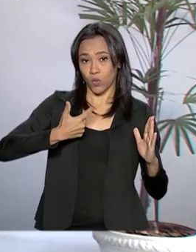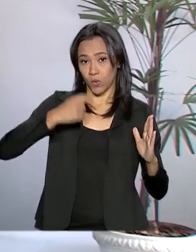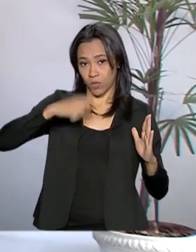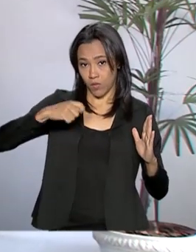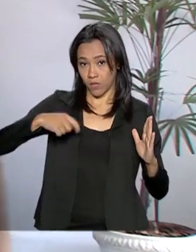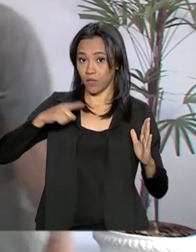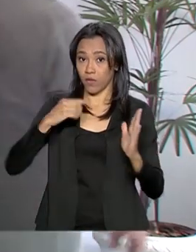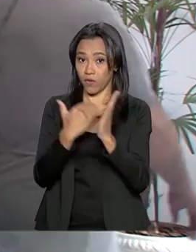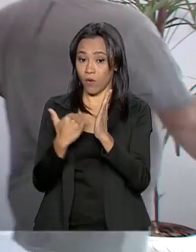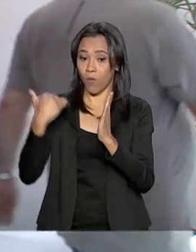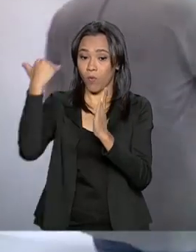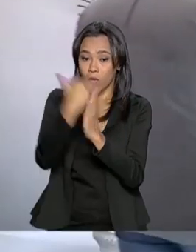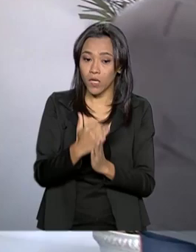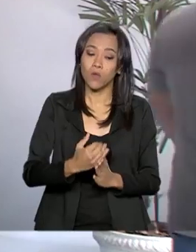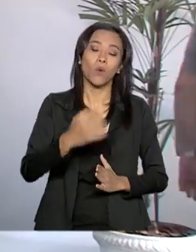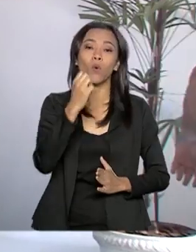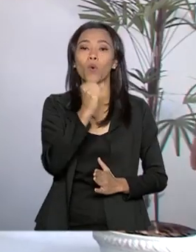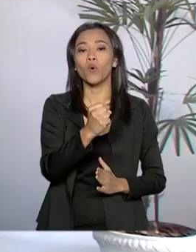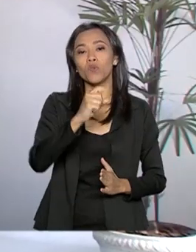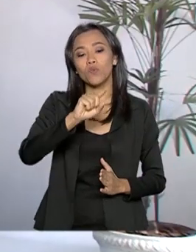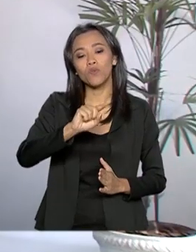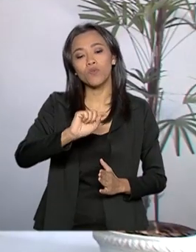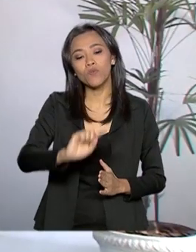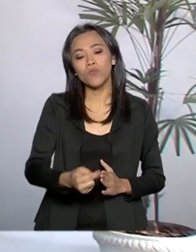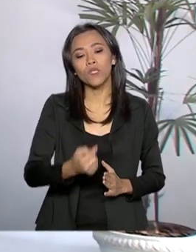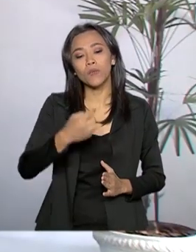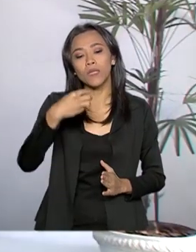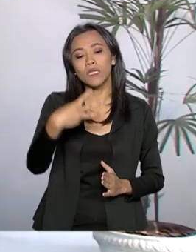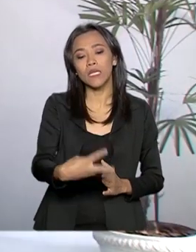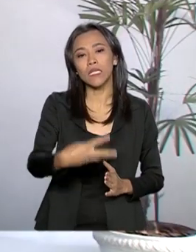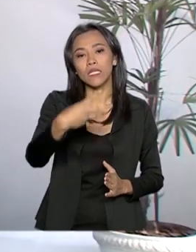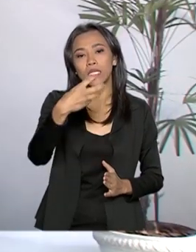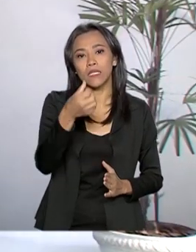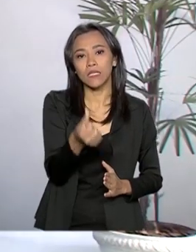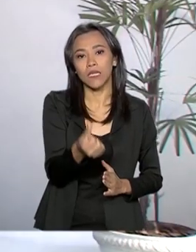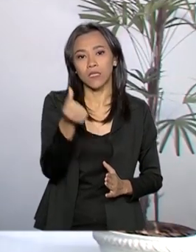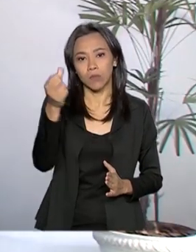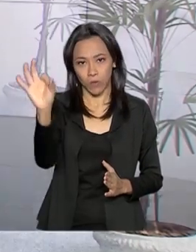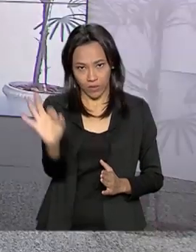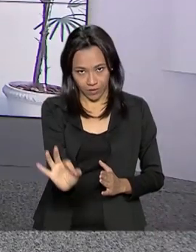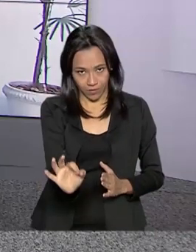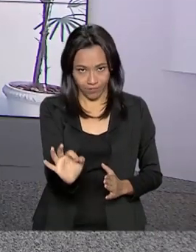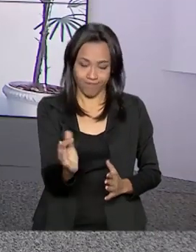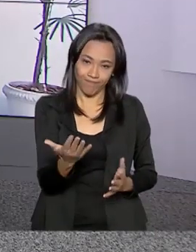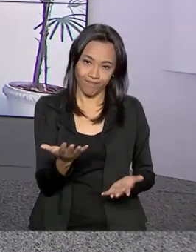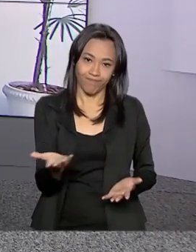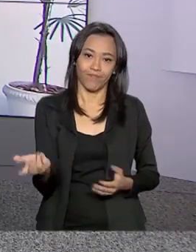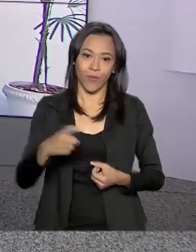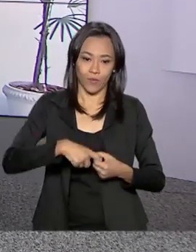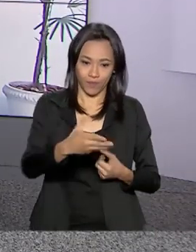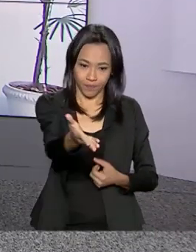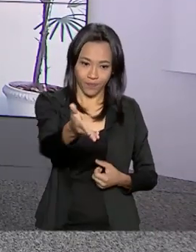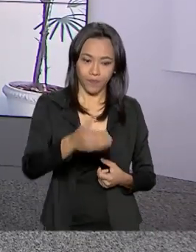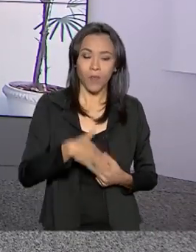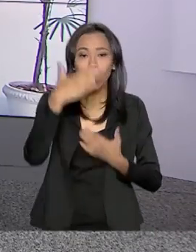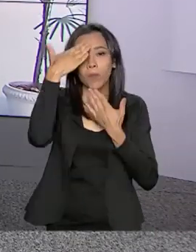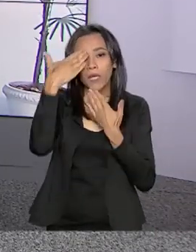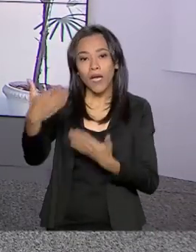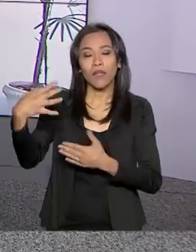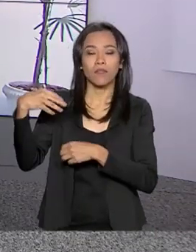alta de 8,36%. Voltamos ao estúdio. Obrigada, Alessandra, pelas suas